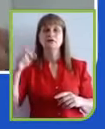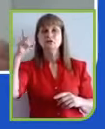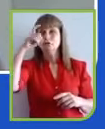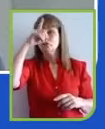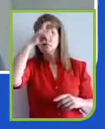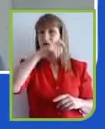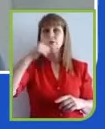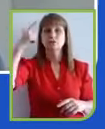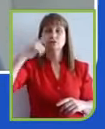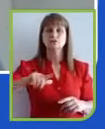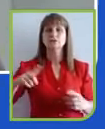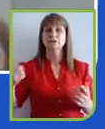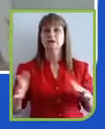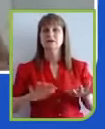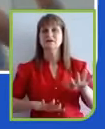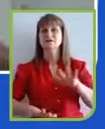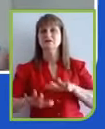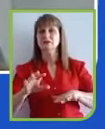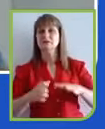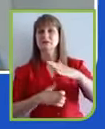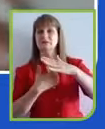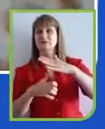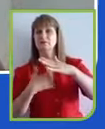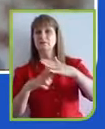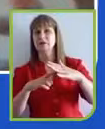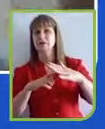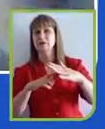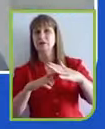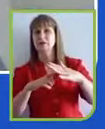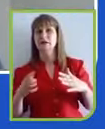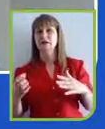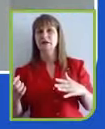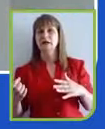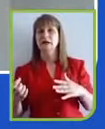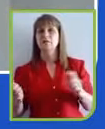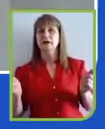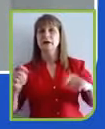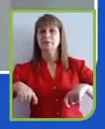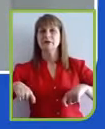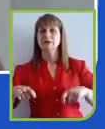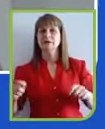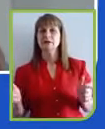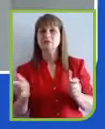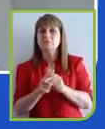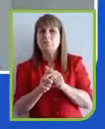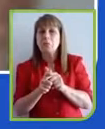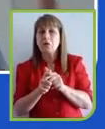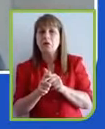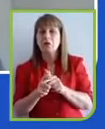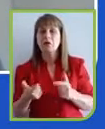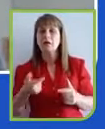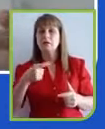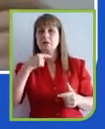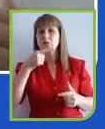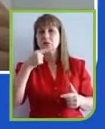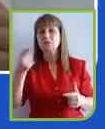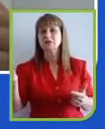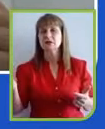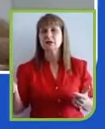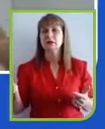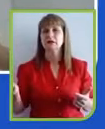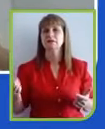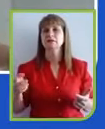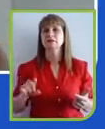capacidade de inovar, colocar produtos ou serviços que consigam tirar a saúde da atmosfera. Mas isso serve para qualquer coisa. Então, acho